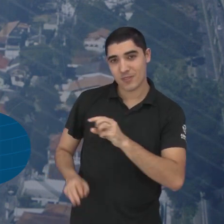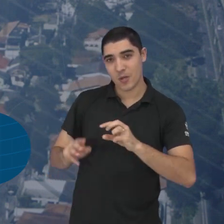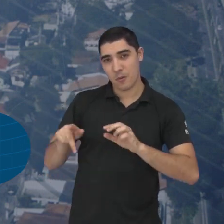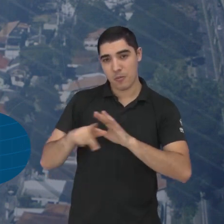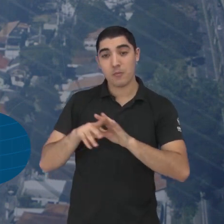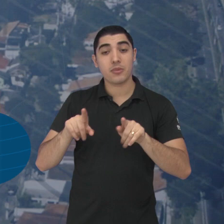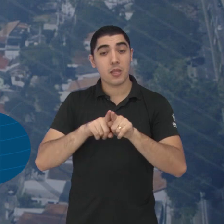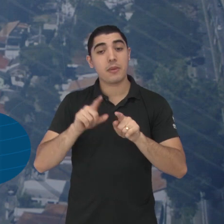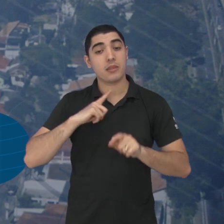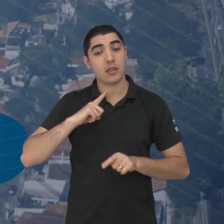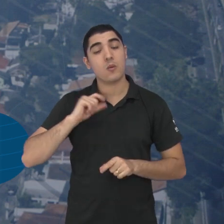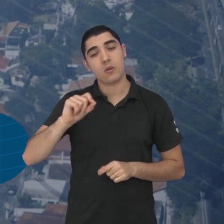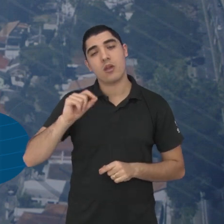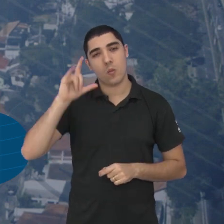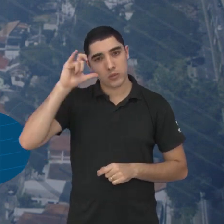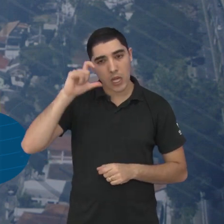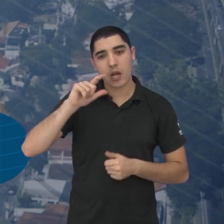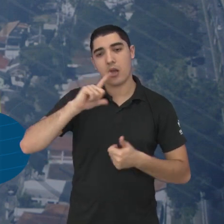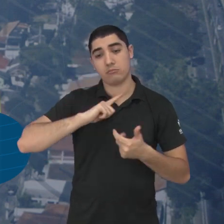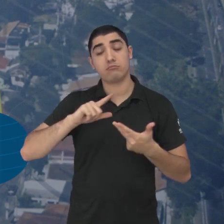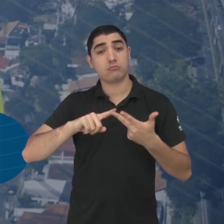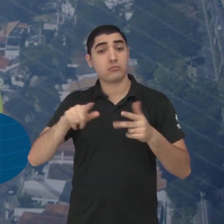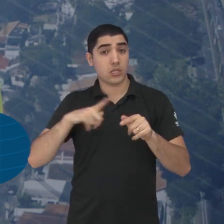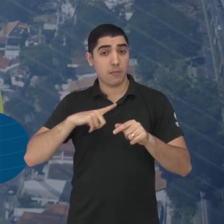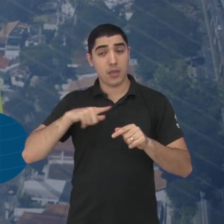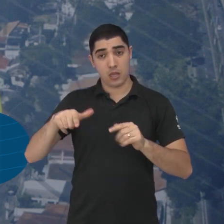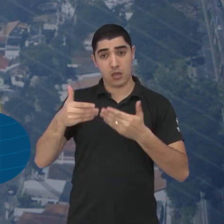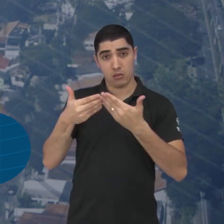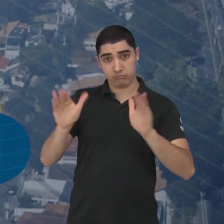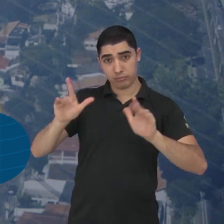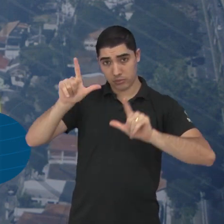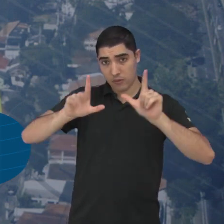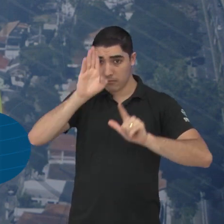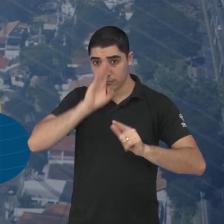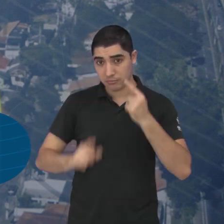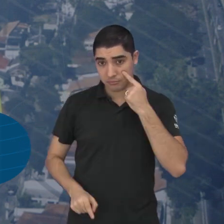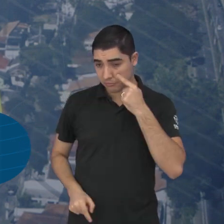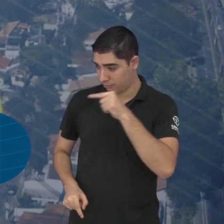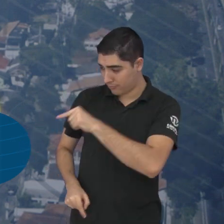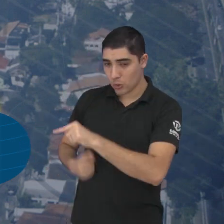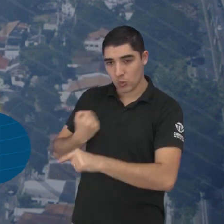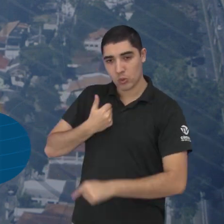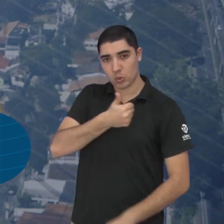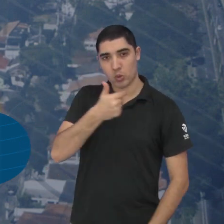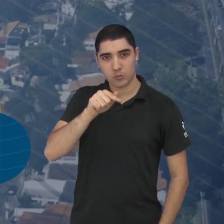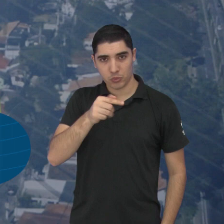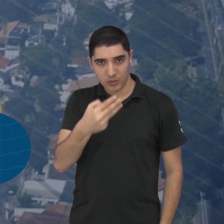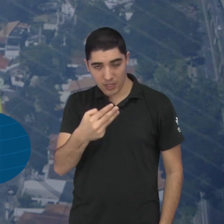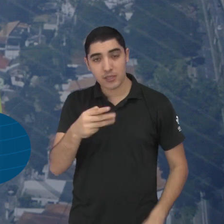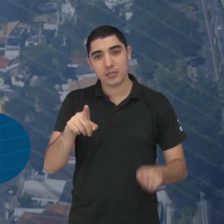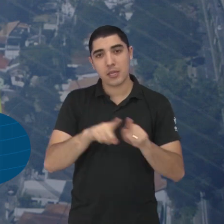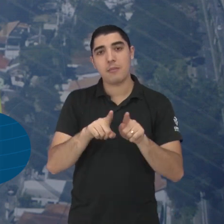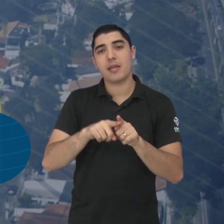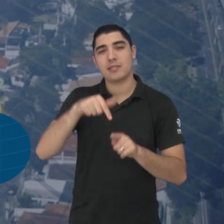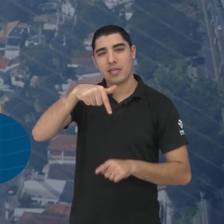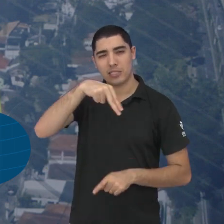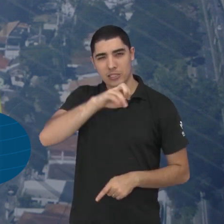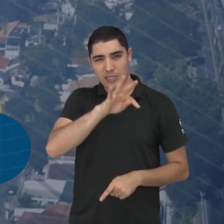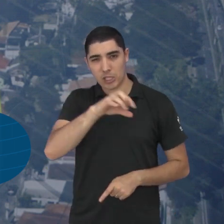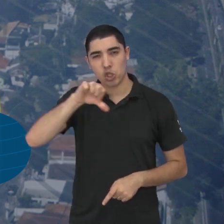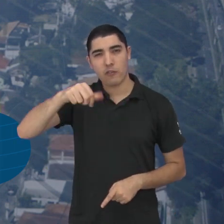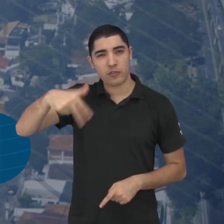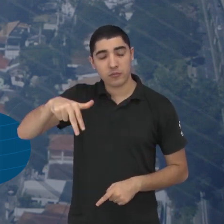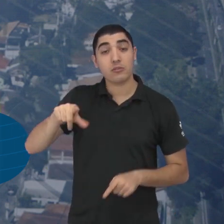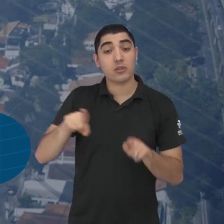câmara sjc vocês também podem nos acompanhar no canal 7 da net 9 da vivo e também pelo canal aberto 12